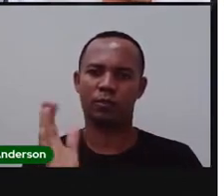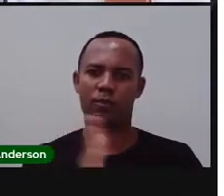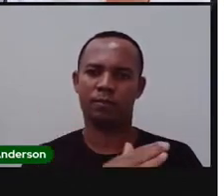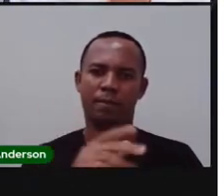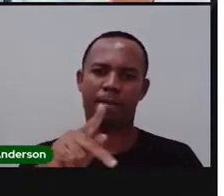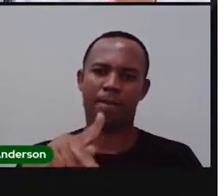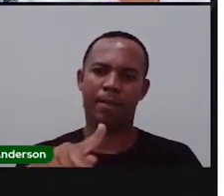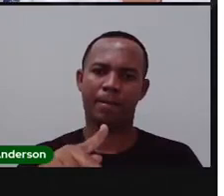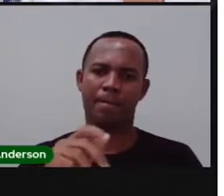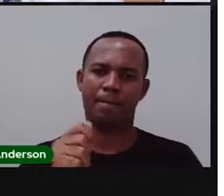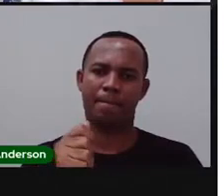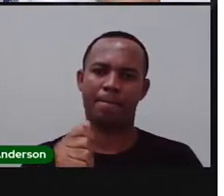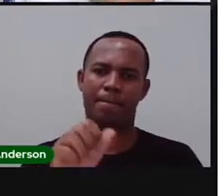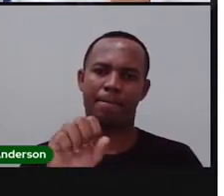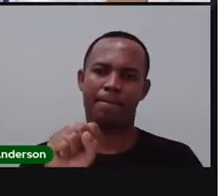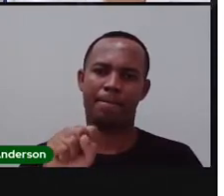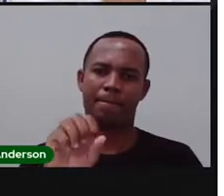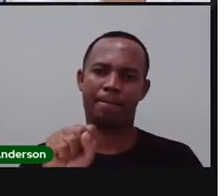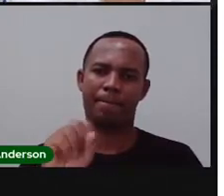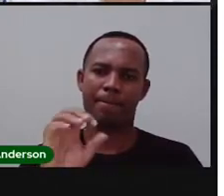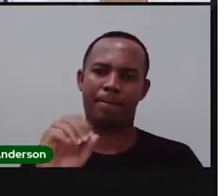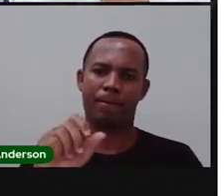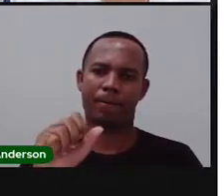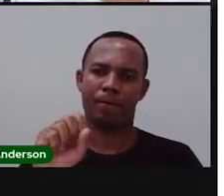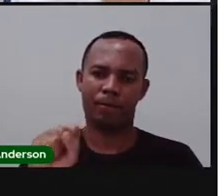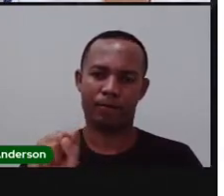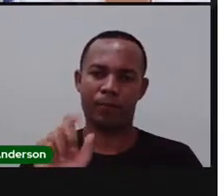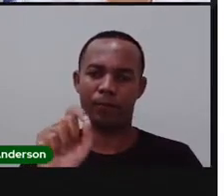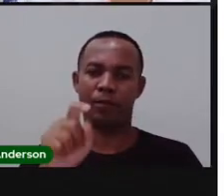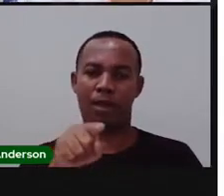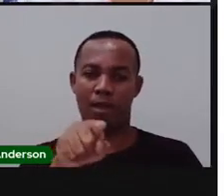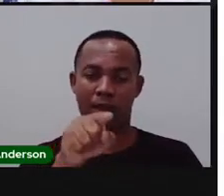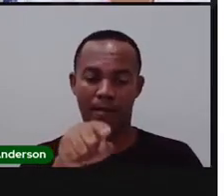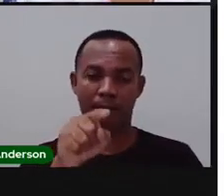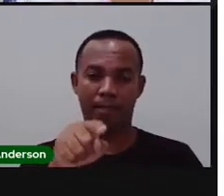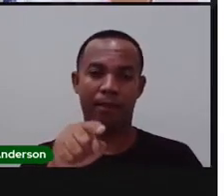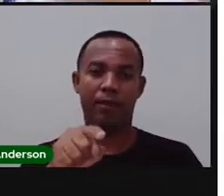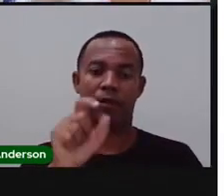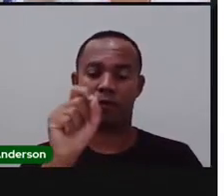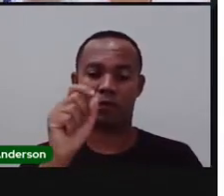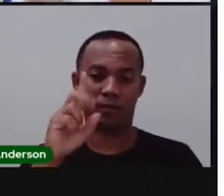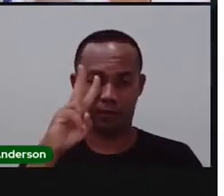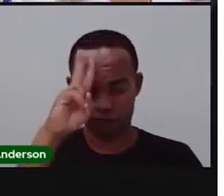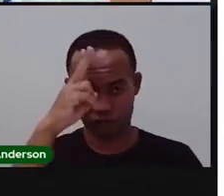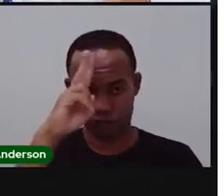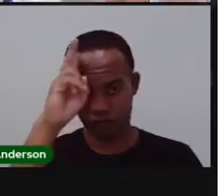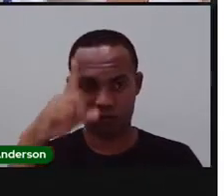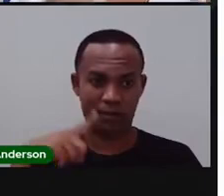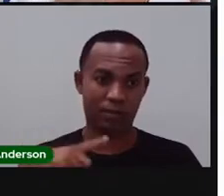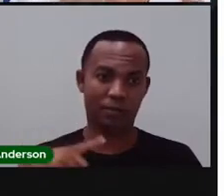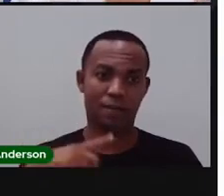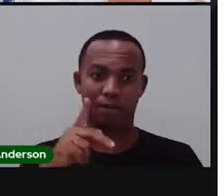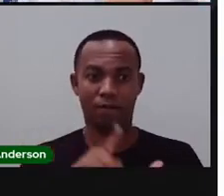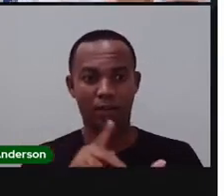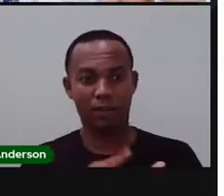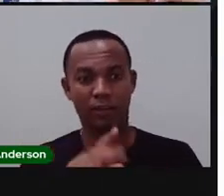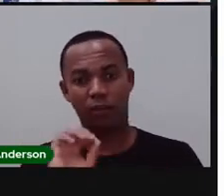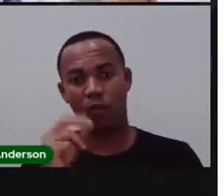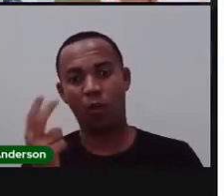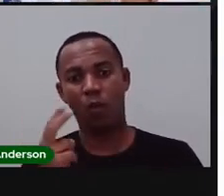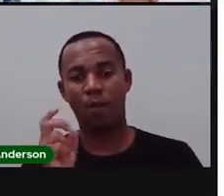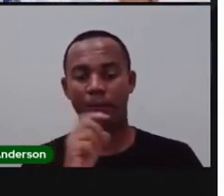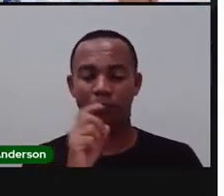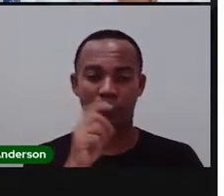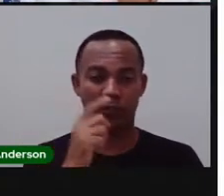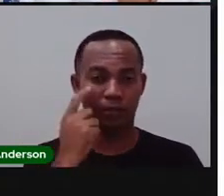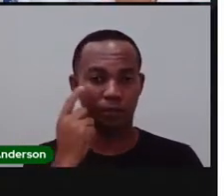fato não se sabe até que ponto ela é verdade ou mentira. Ou que é só uma lenda. O que é uma lenda? Aquilo que a gente não